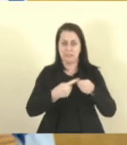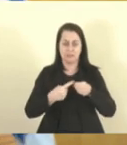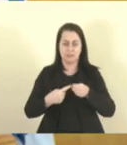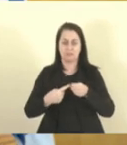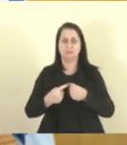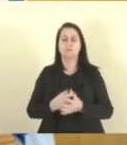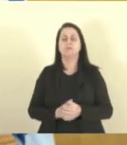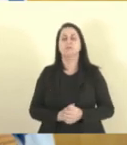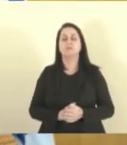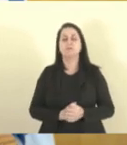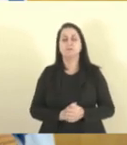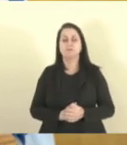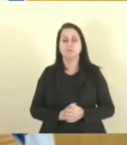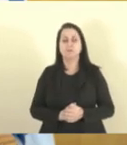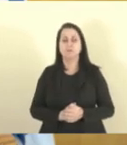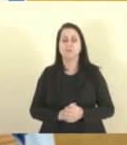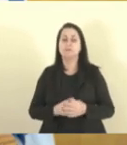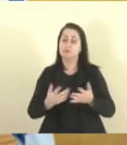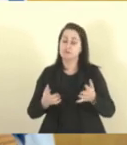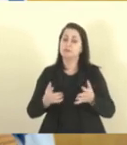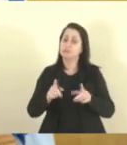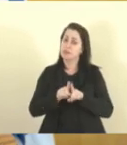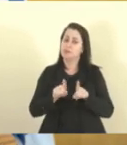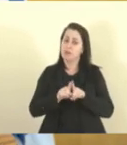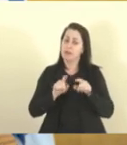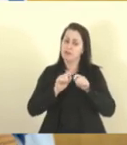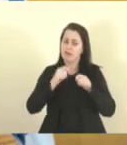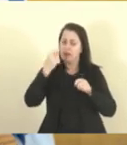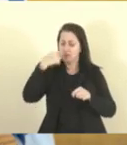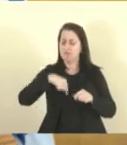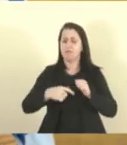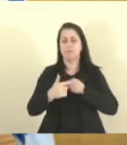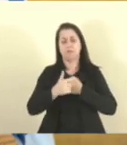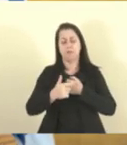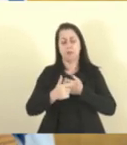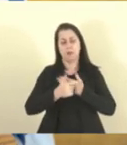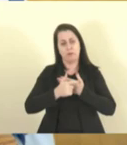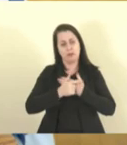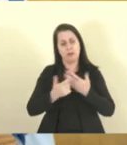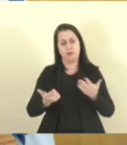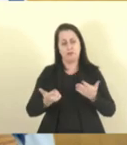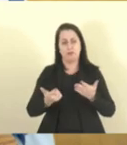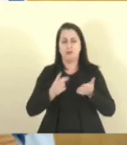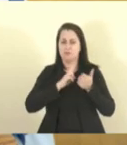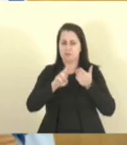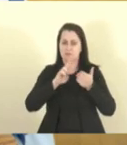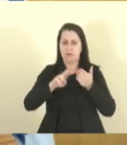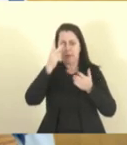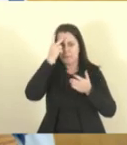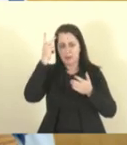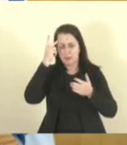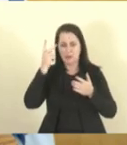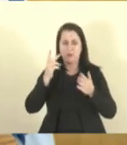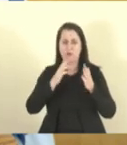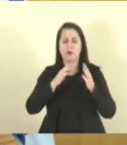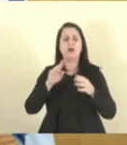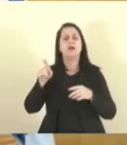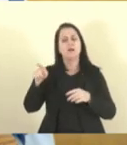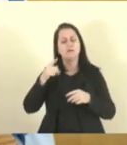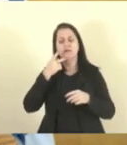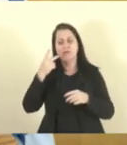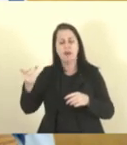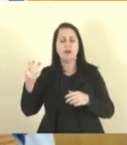deputado Zé Esmeraldo, façam a sua parte, notifiquem o cidadão para que ele ligue